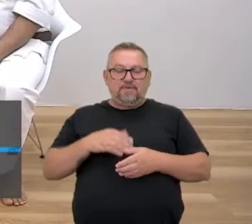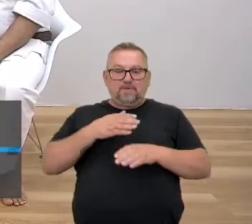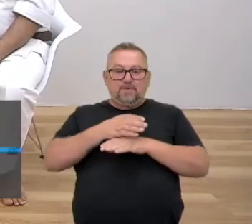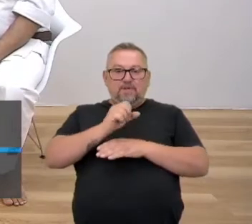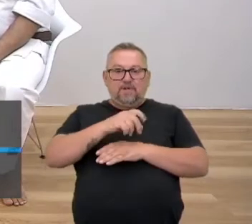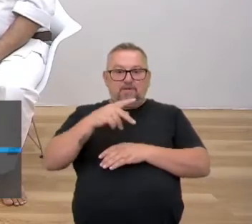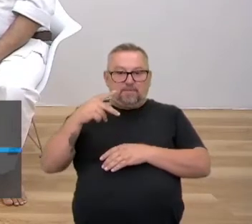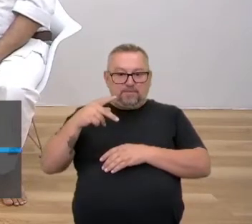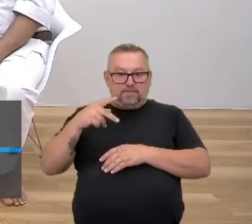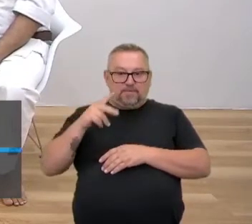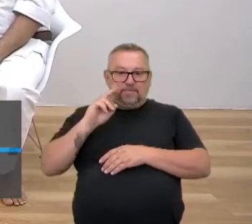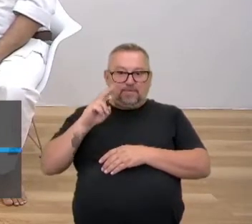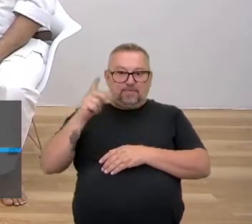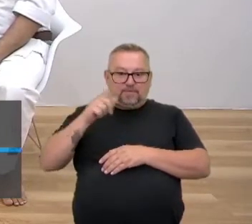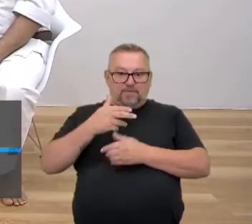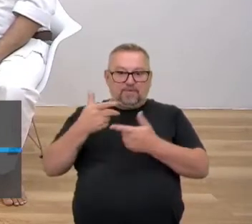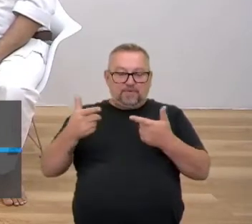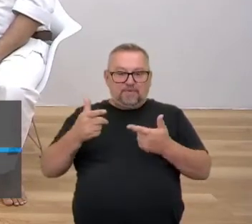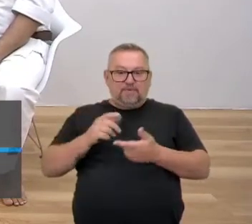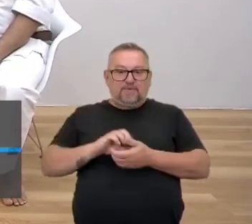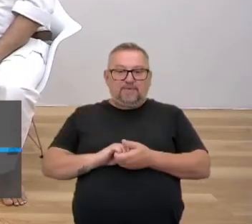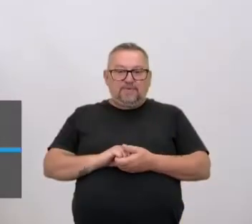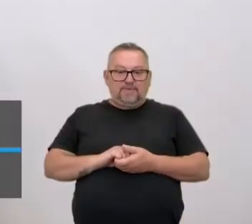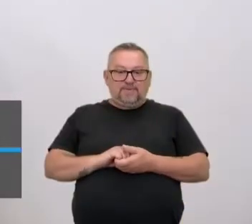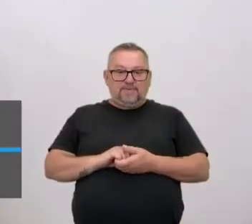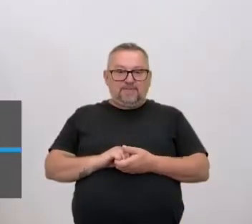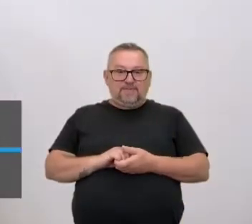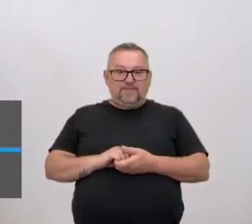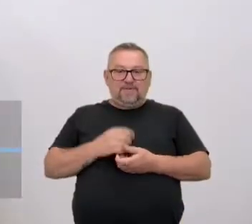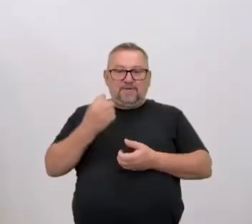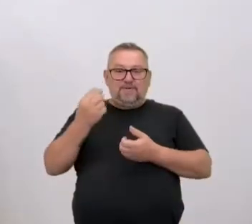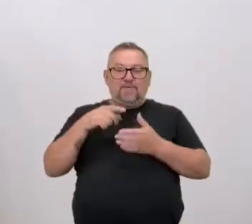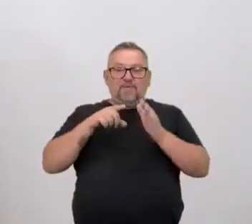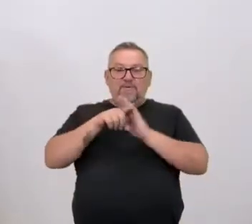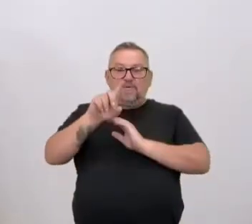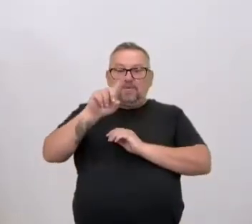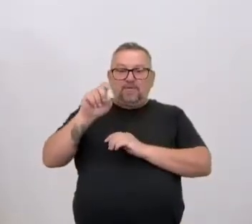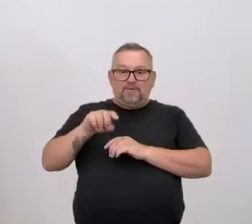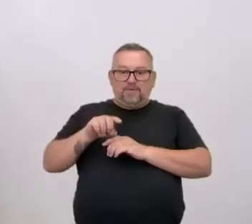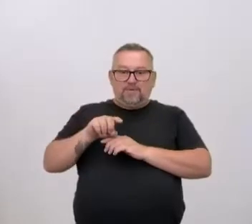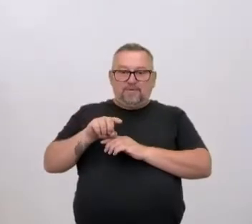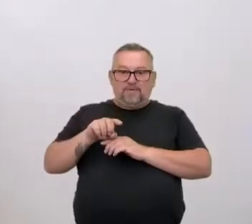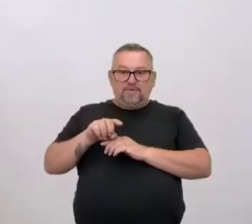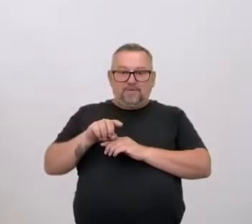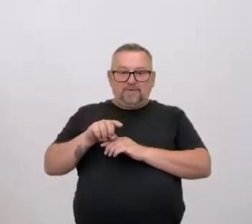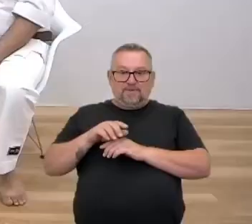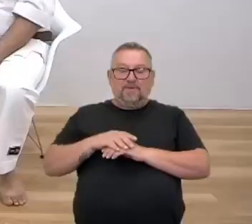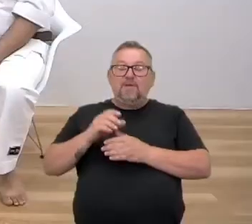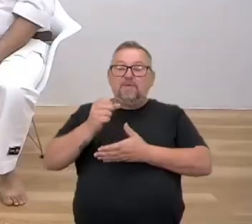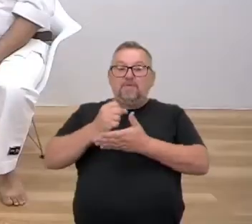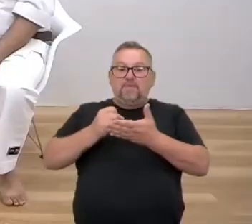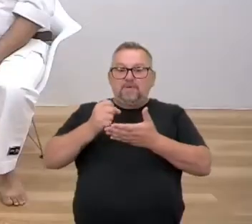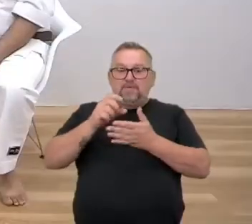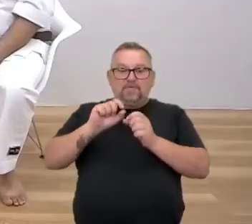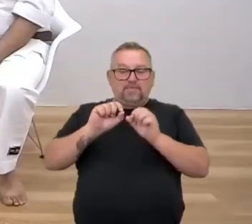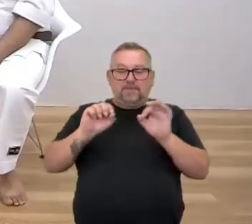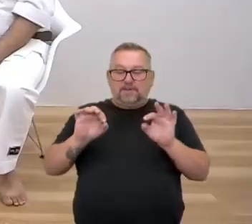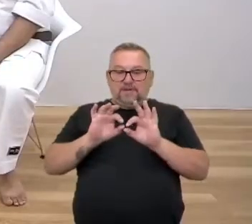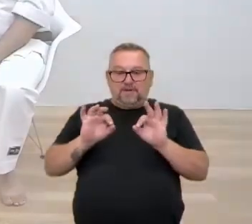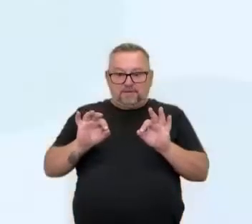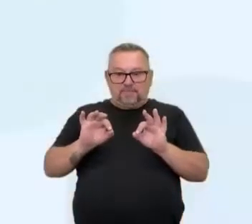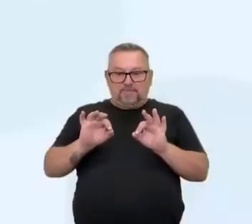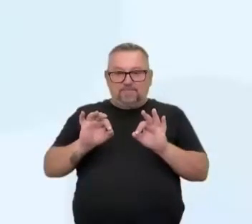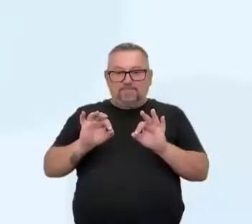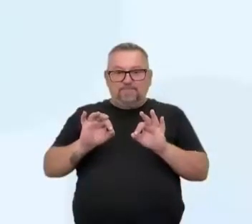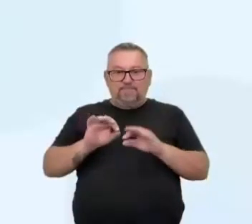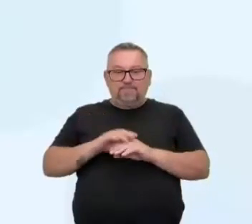pra conversar conosco, perguntar pro professor... Professor Bruno. Perguntar pro Bruno alguma dúvida, né? Da mais básica, como eu tô fazendo, as mais complexas.